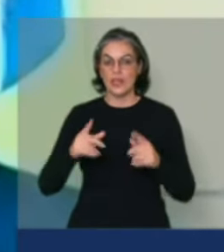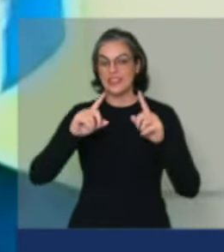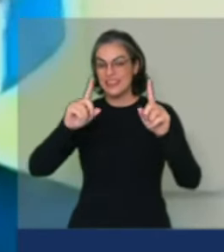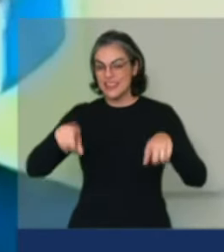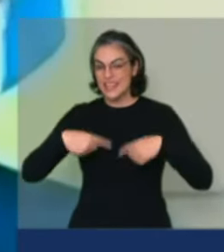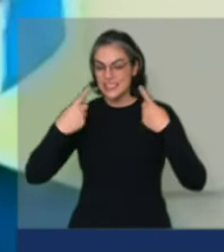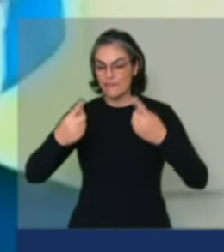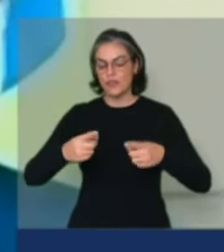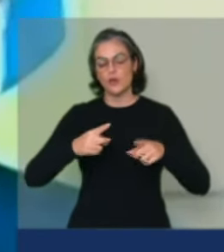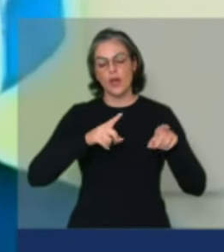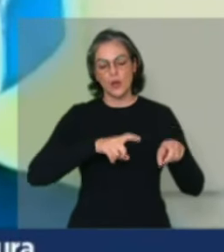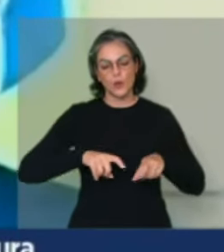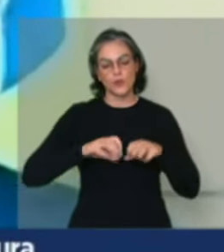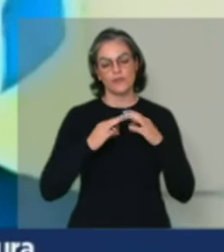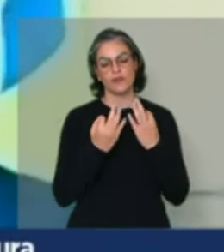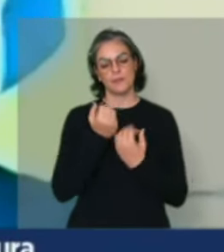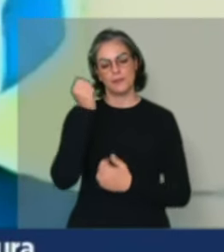Brasil.